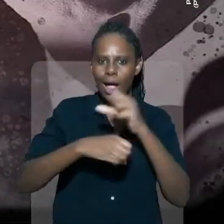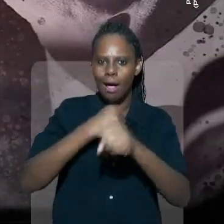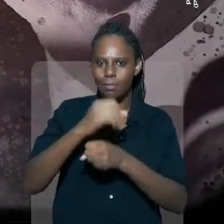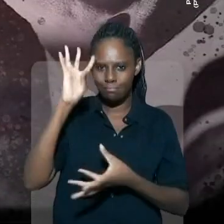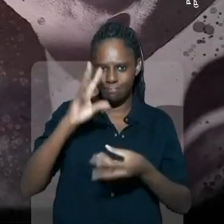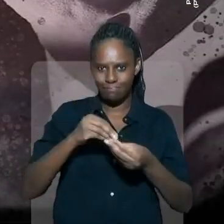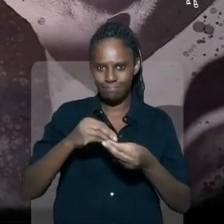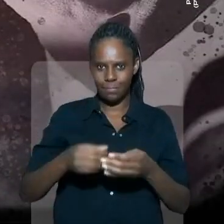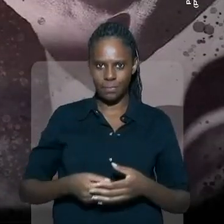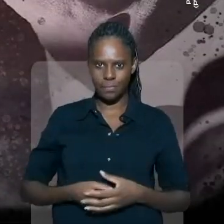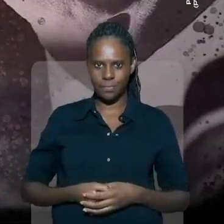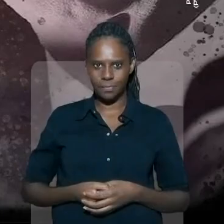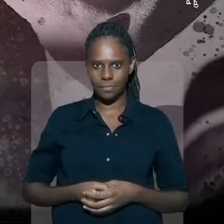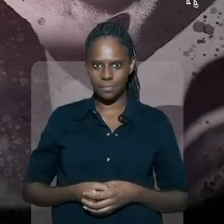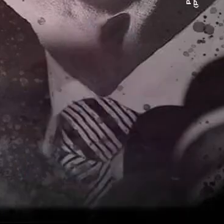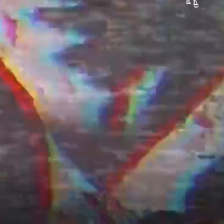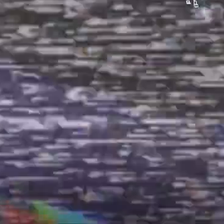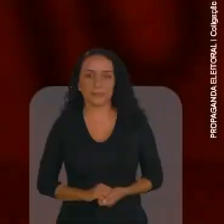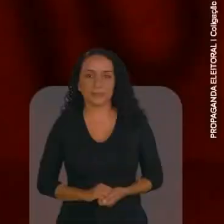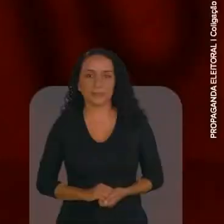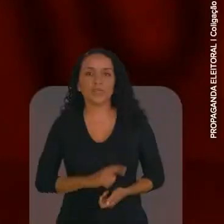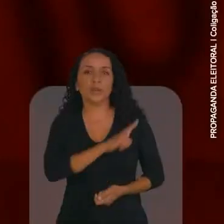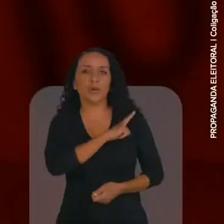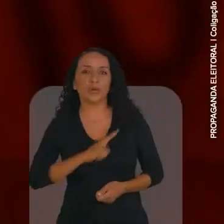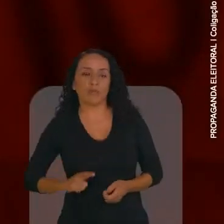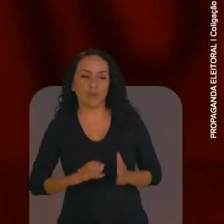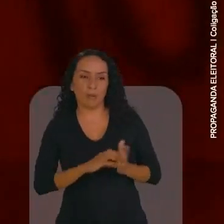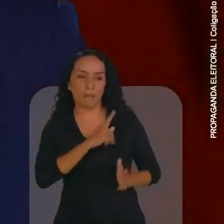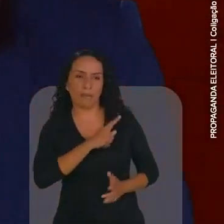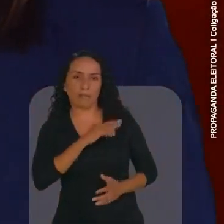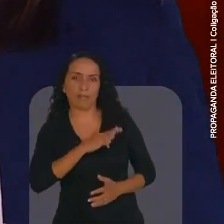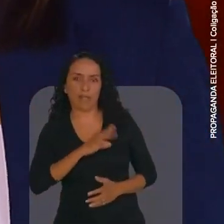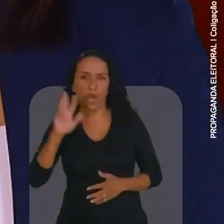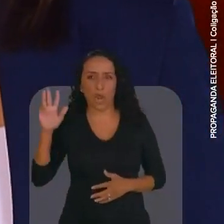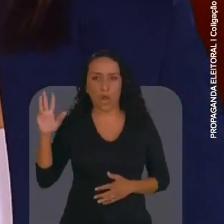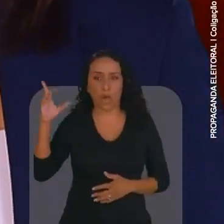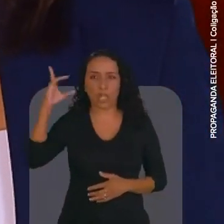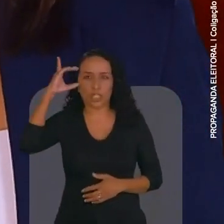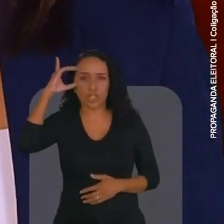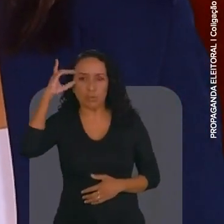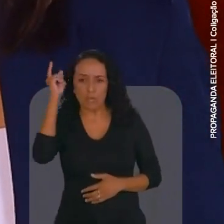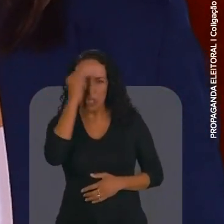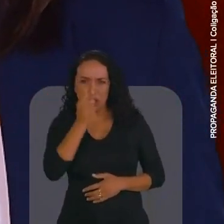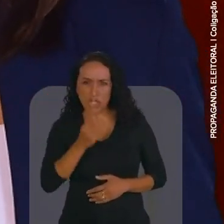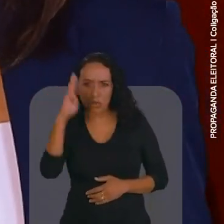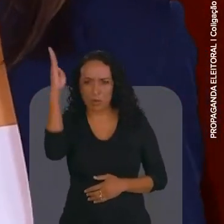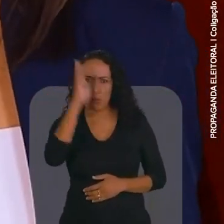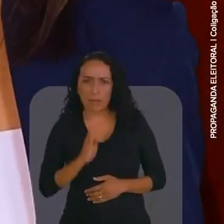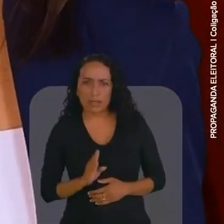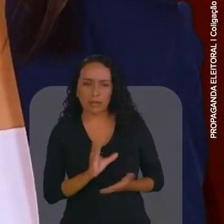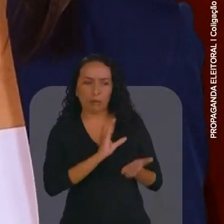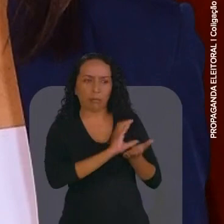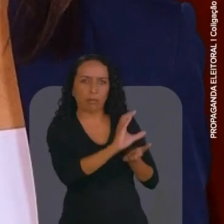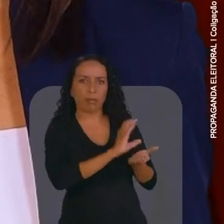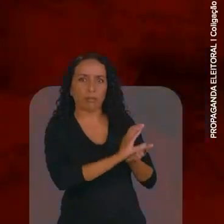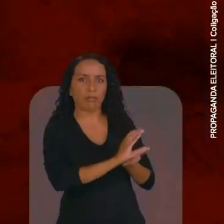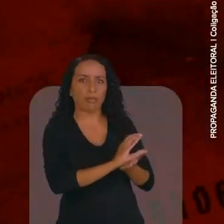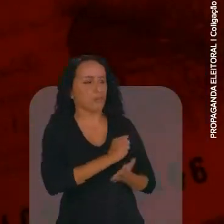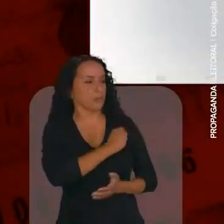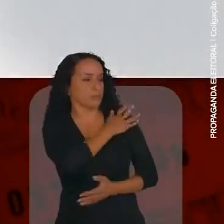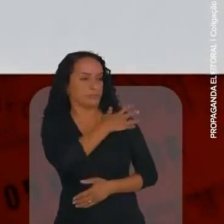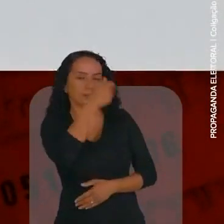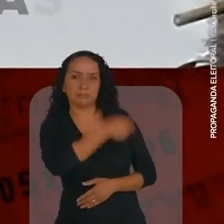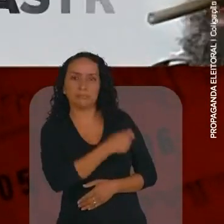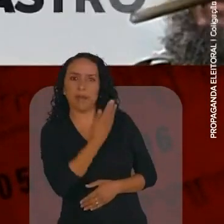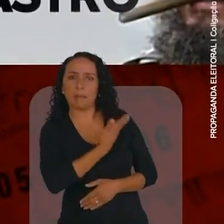14 anos e tire suas conclusões. Os governos do PT, do Lula e da Dilma mandaram o dinheiro dos brasileiros para